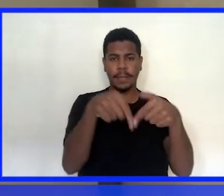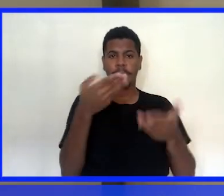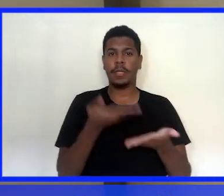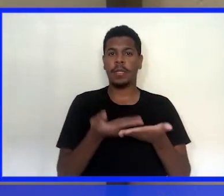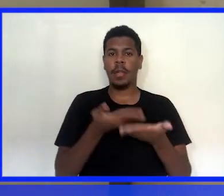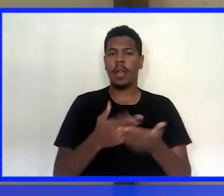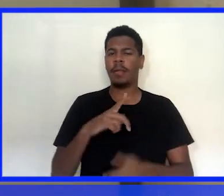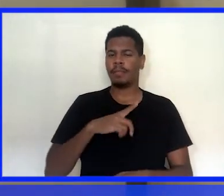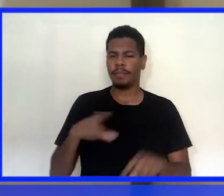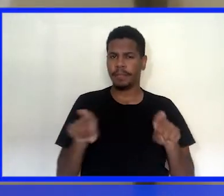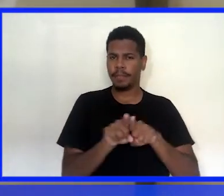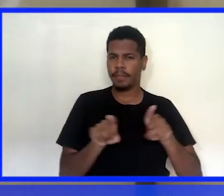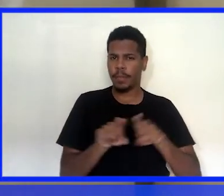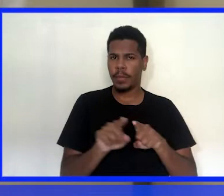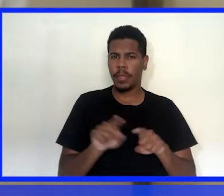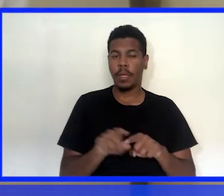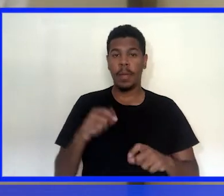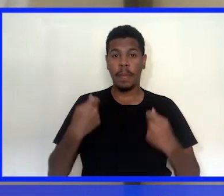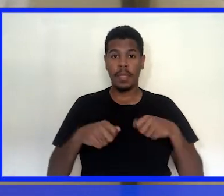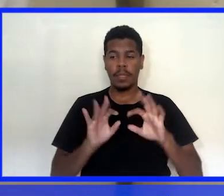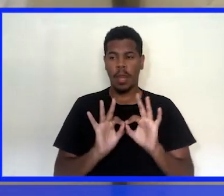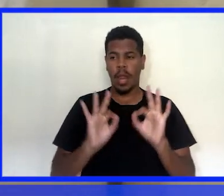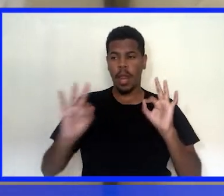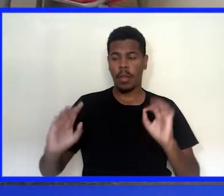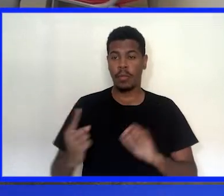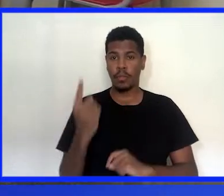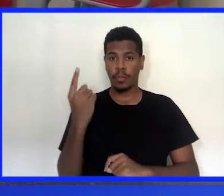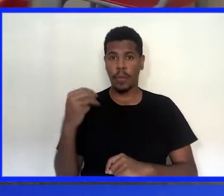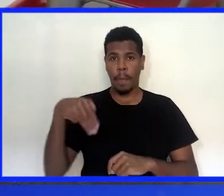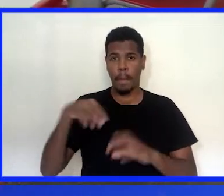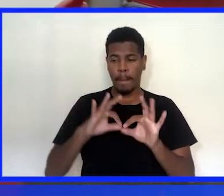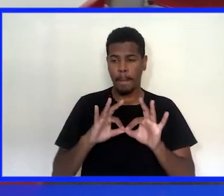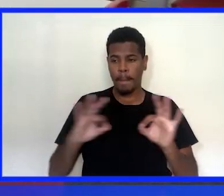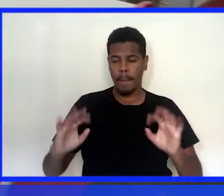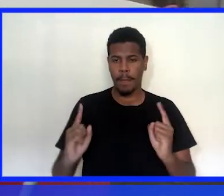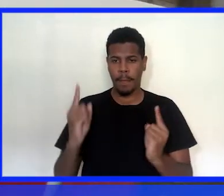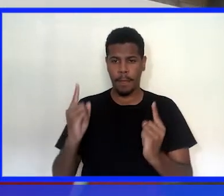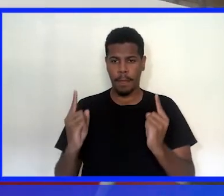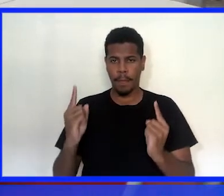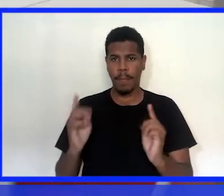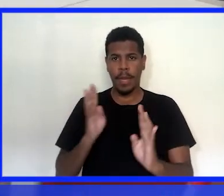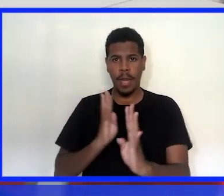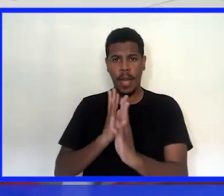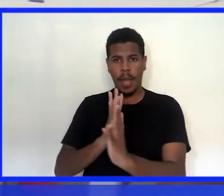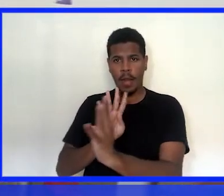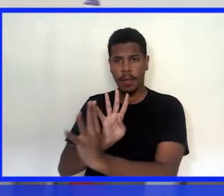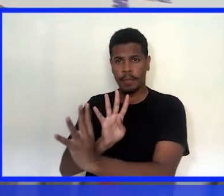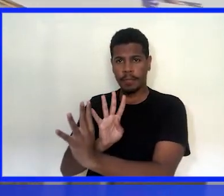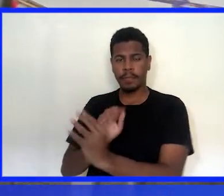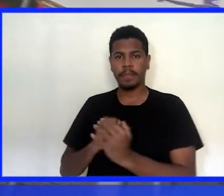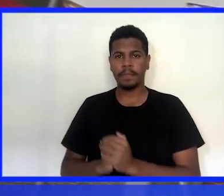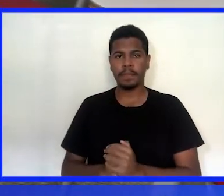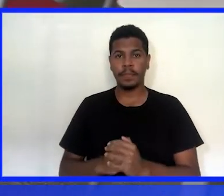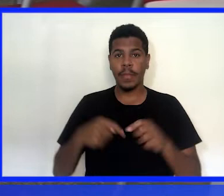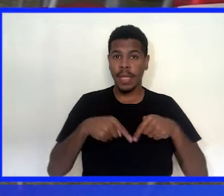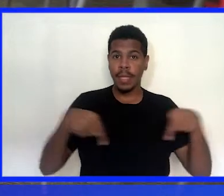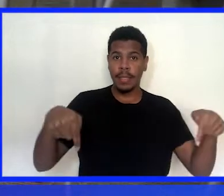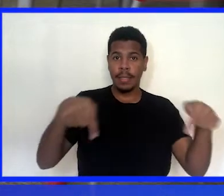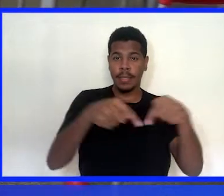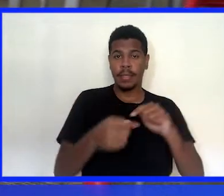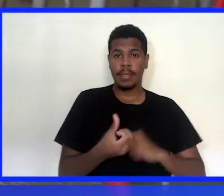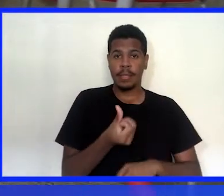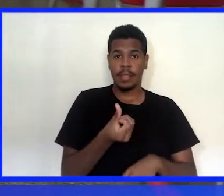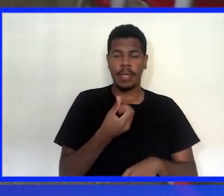de aula, mantendo o distanciamento de um metro da criança e com a sala reduzida